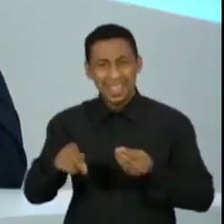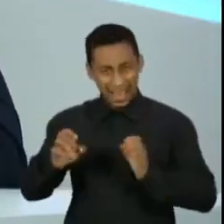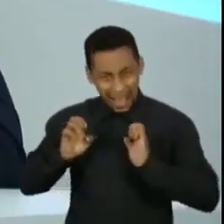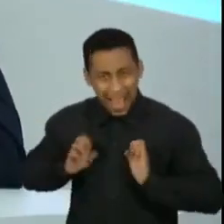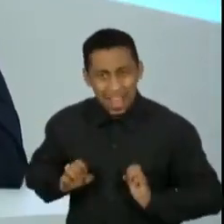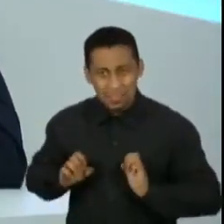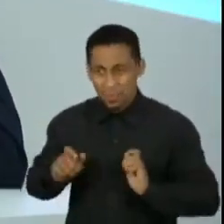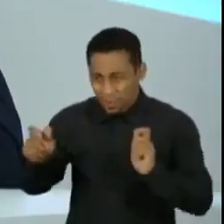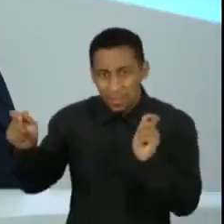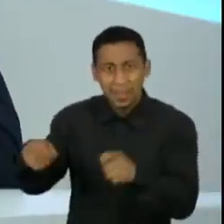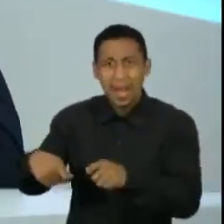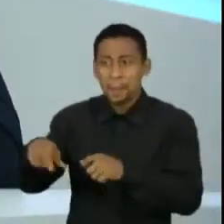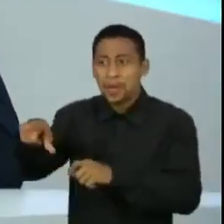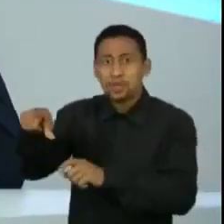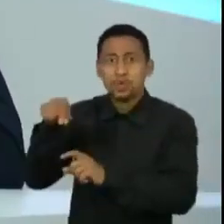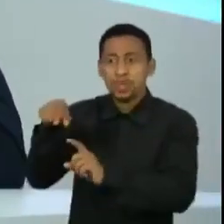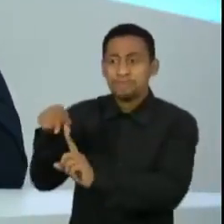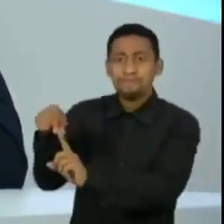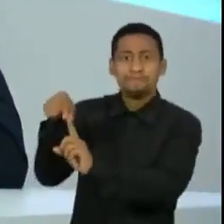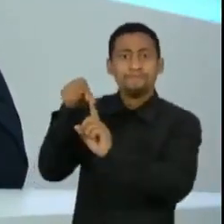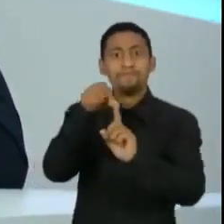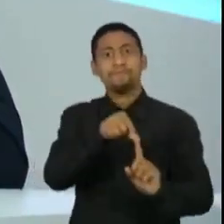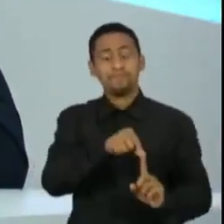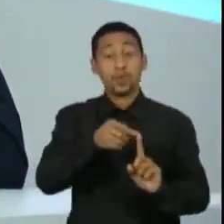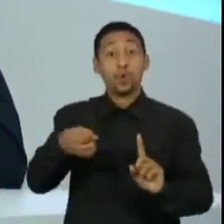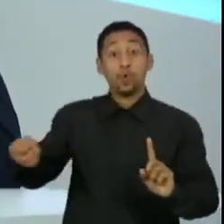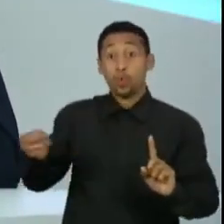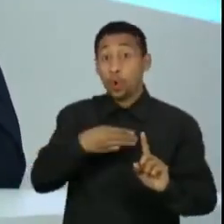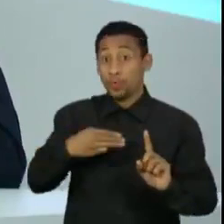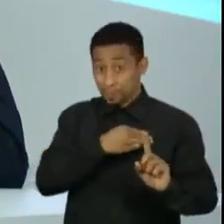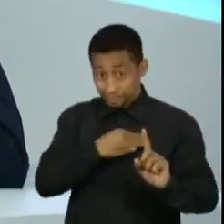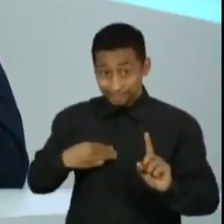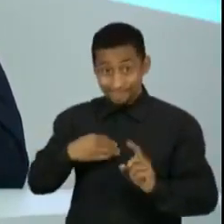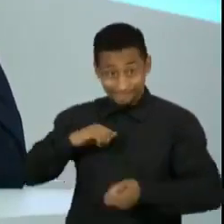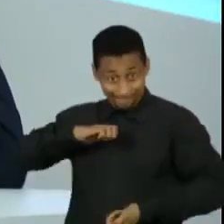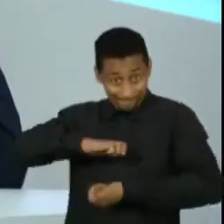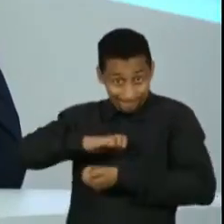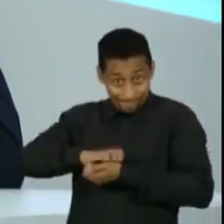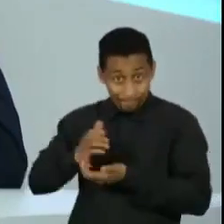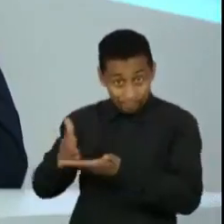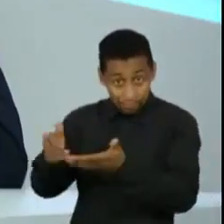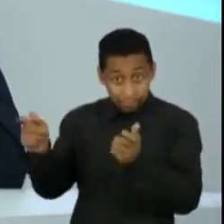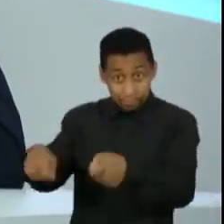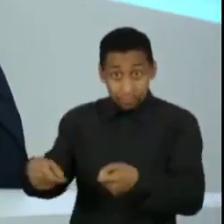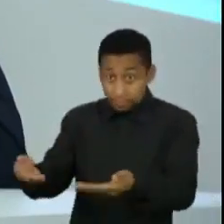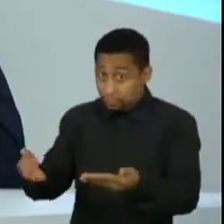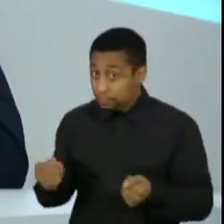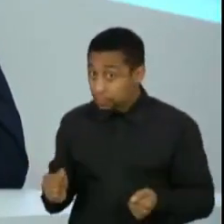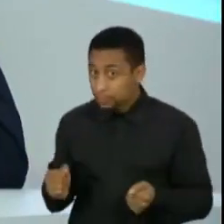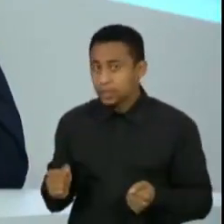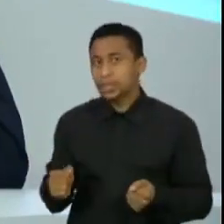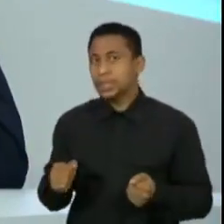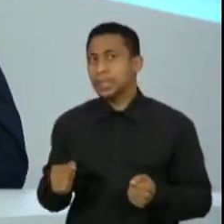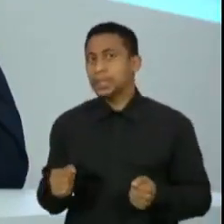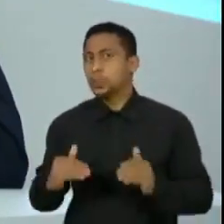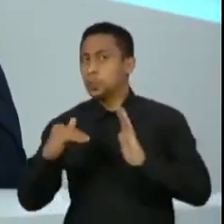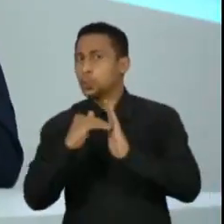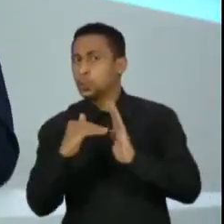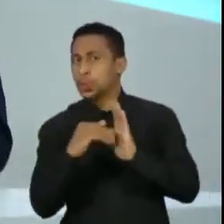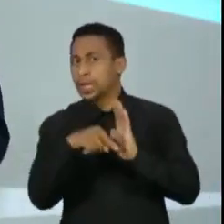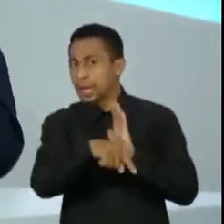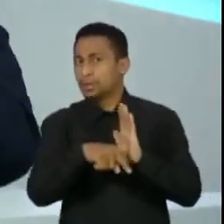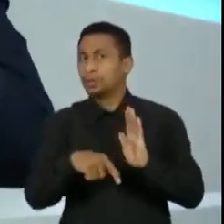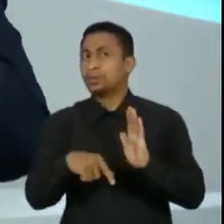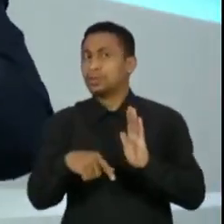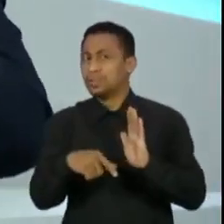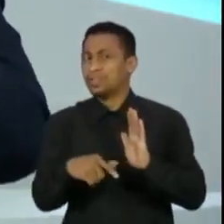de designar um novo ministro para a Suprema Corte brasileira, ou em outras palavras, será que o Senado tende necessariamente